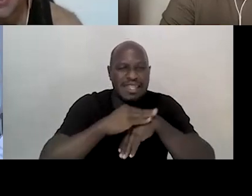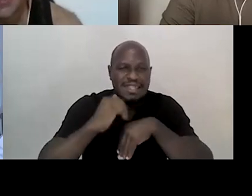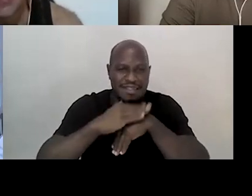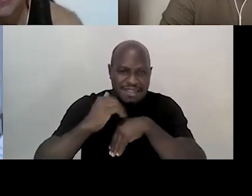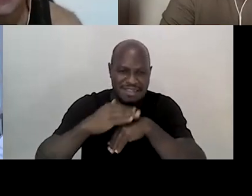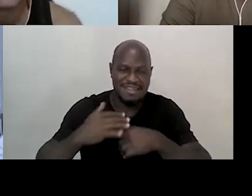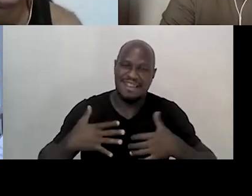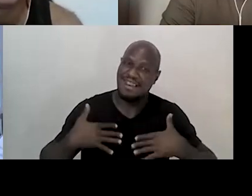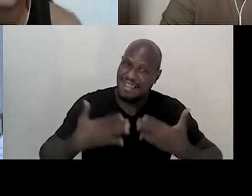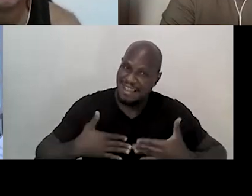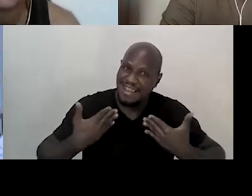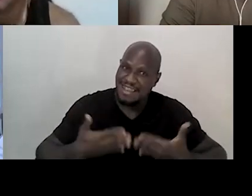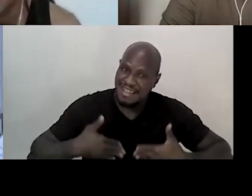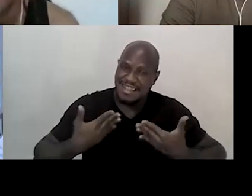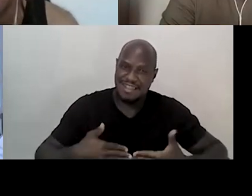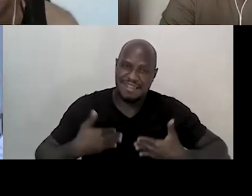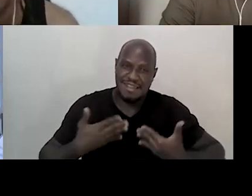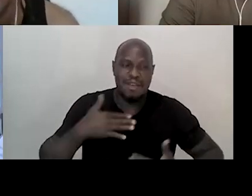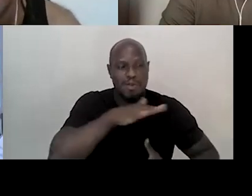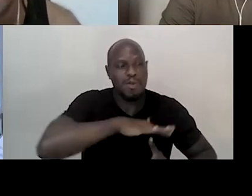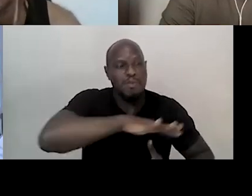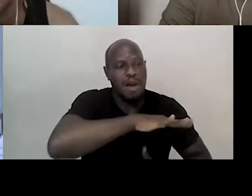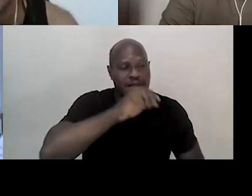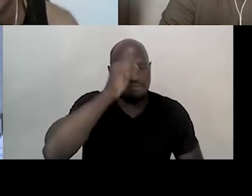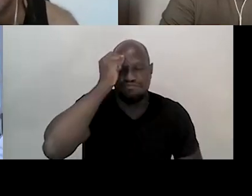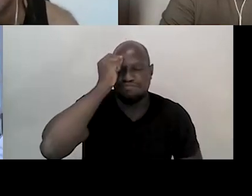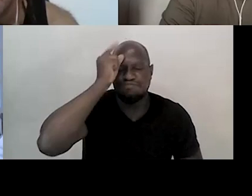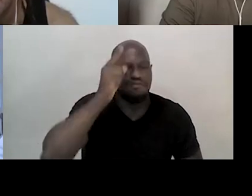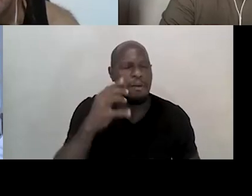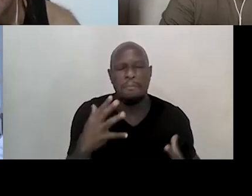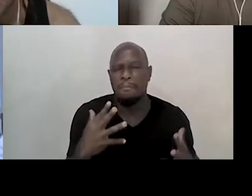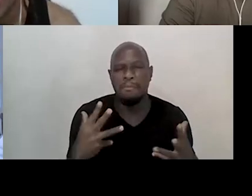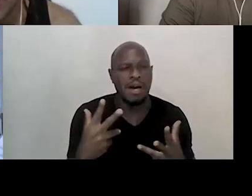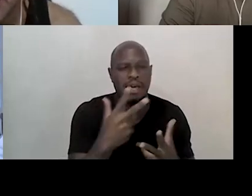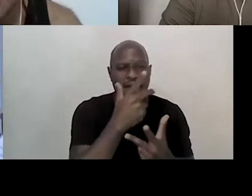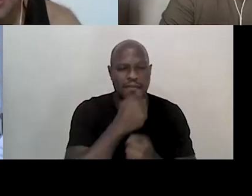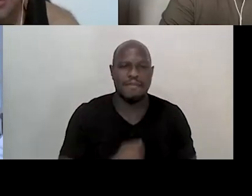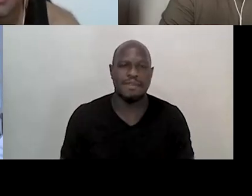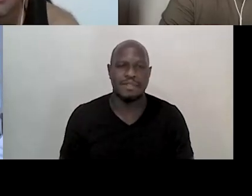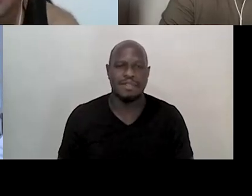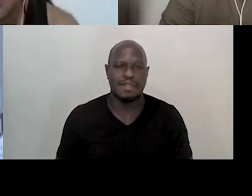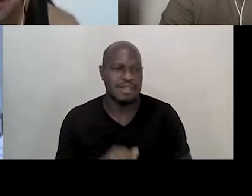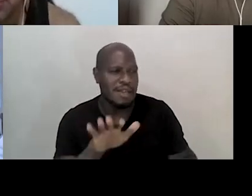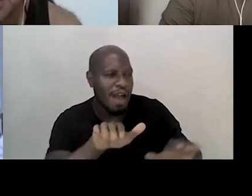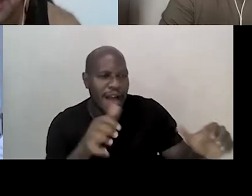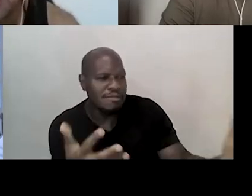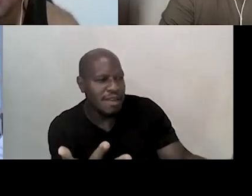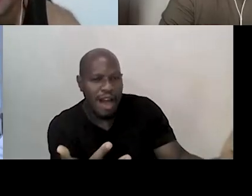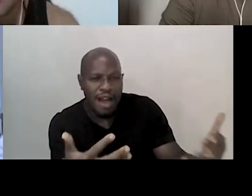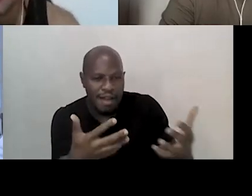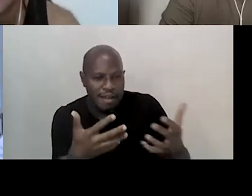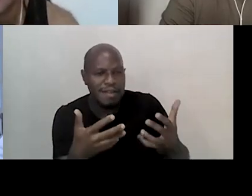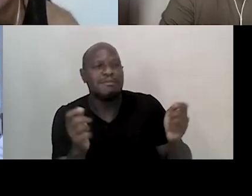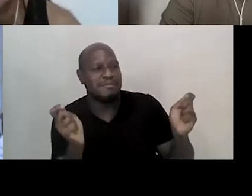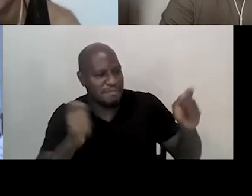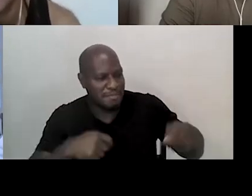alegria num espaço cultural maravilhoso aqui, que acolhe e possibilita